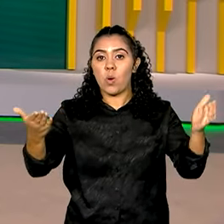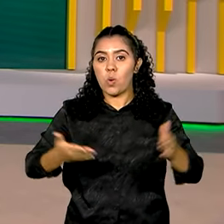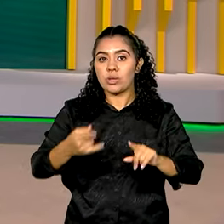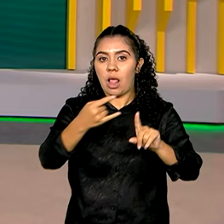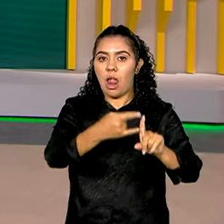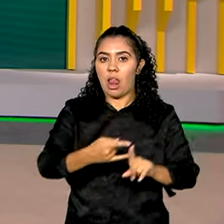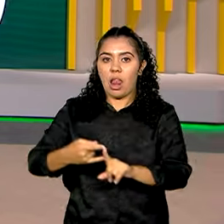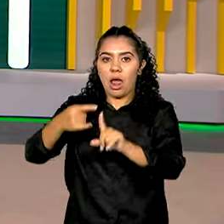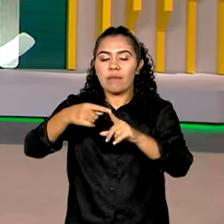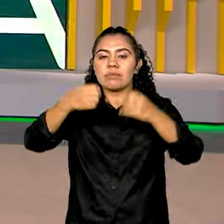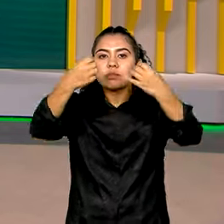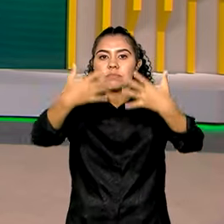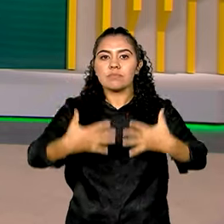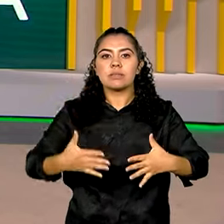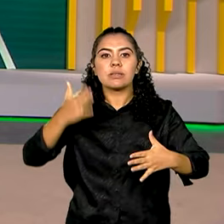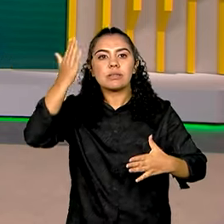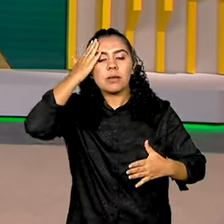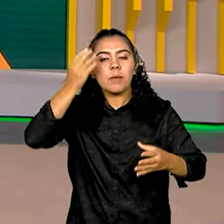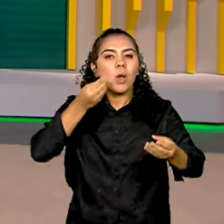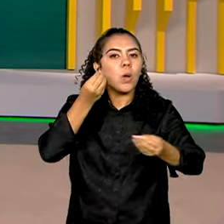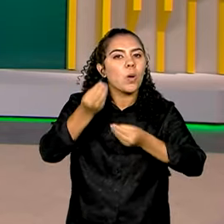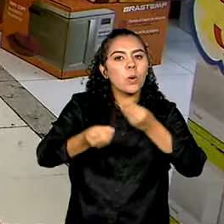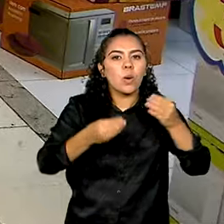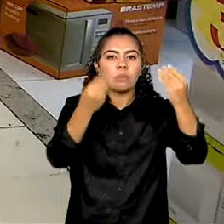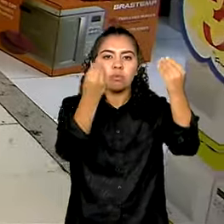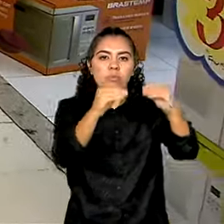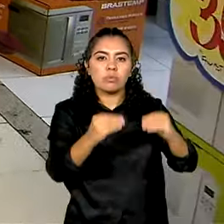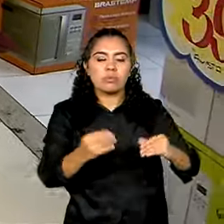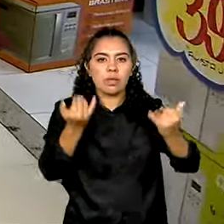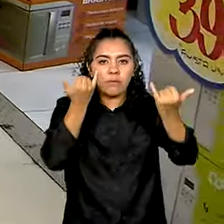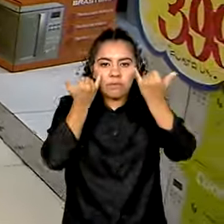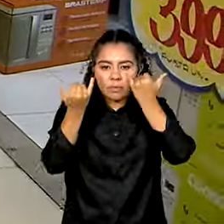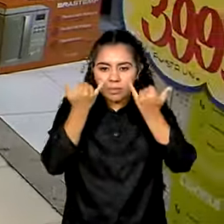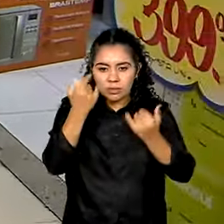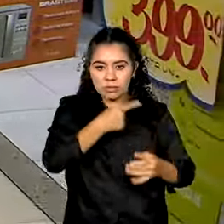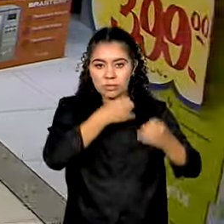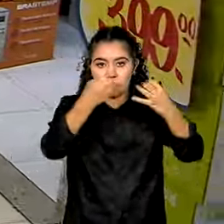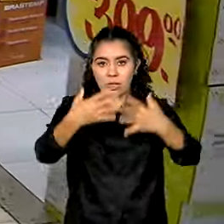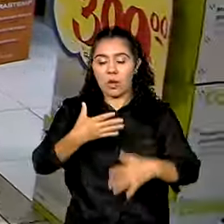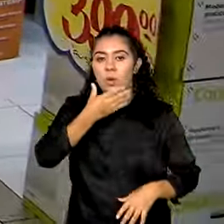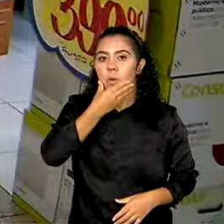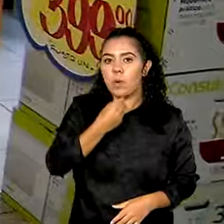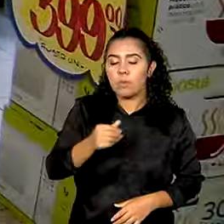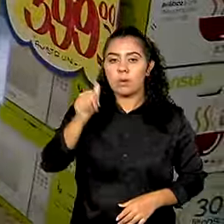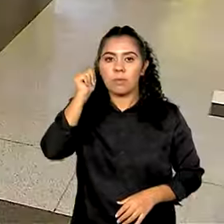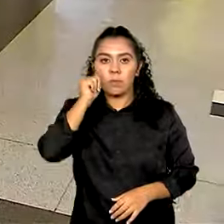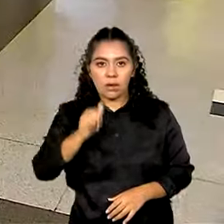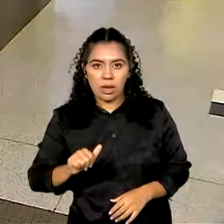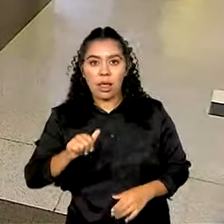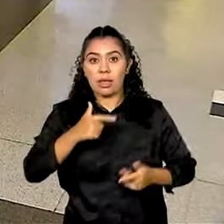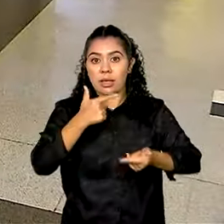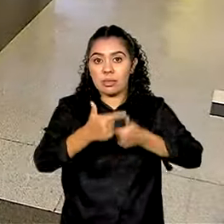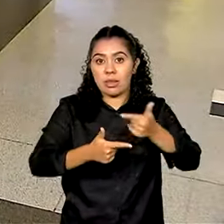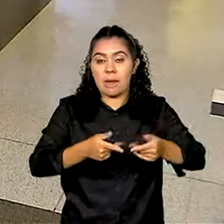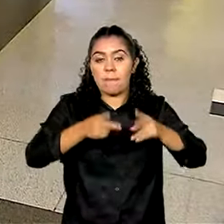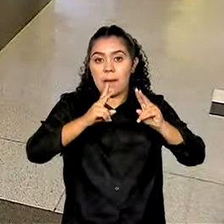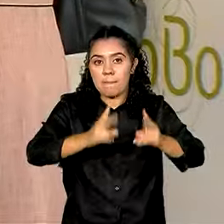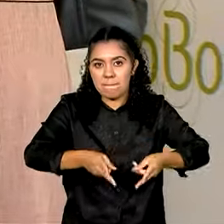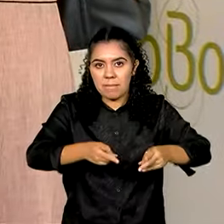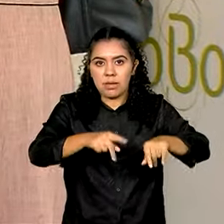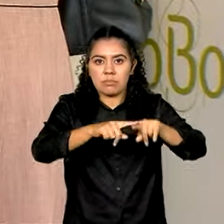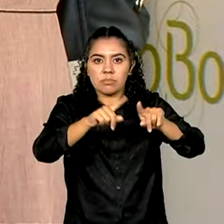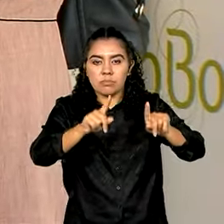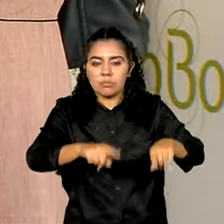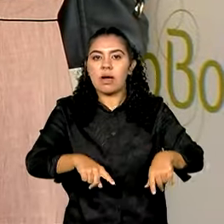dúvidas sobre como preencher este formulário. Homens e mulheres que exercem a mesma função devem ganhar o mesmo